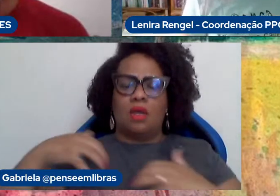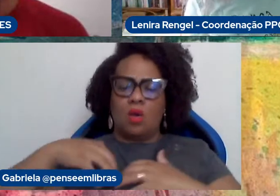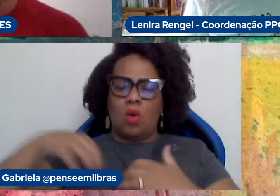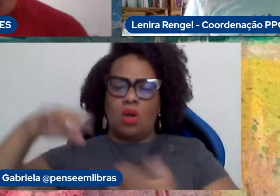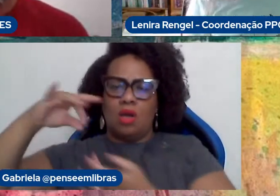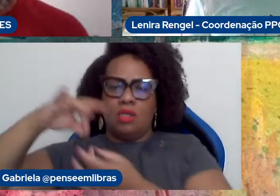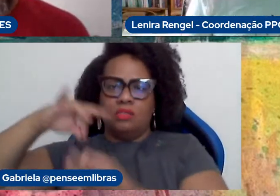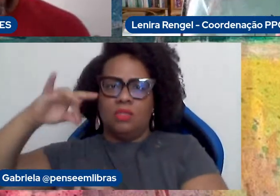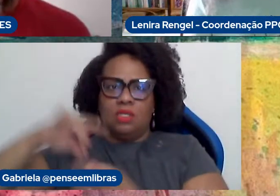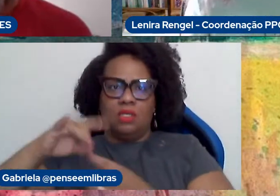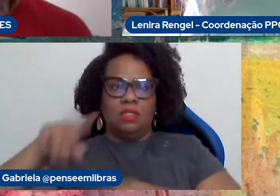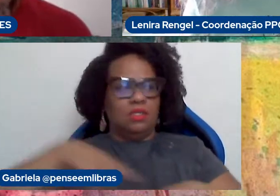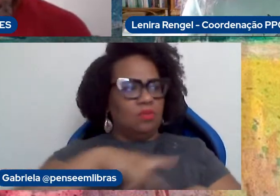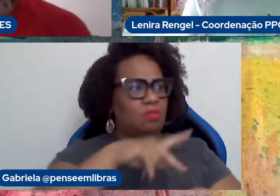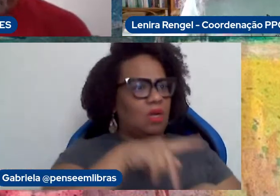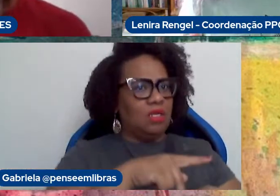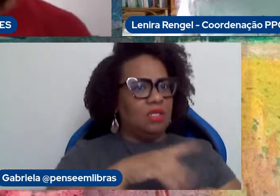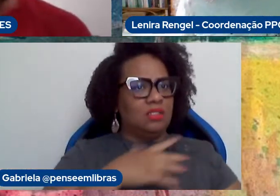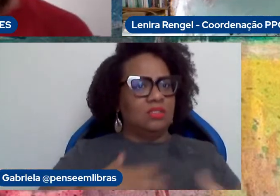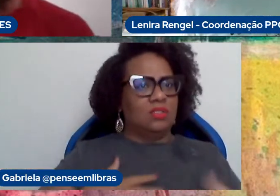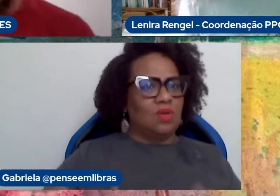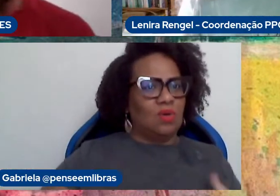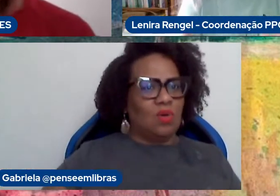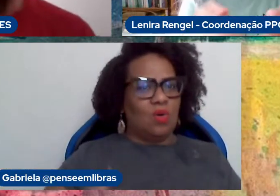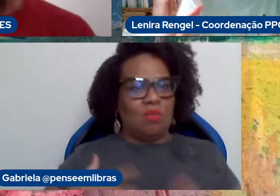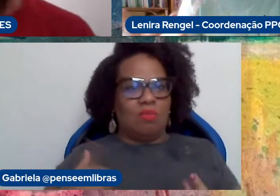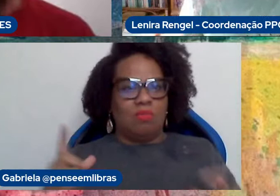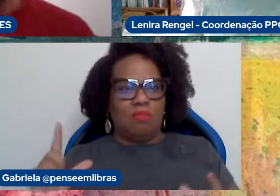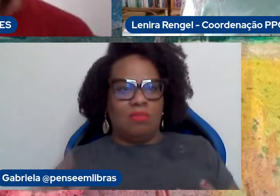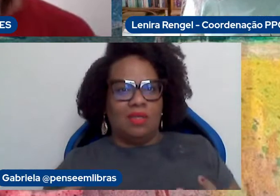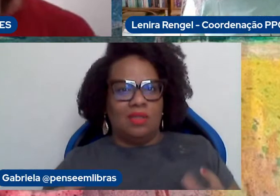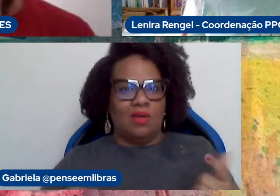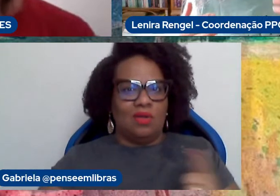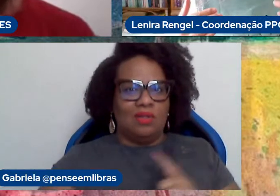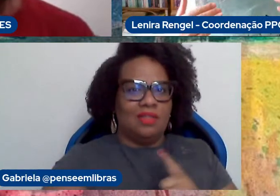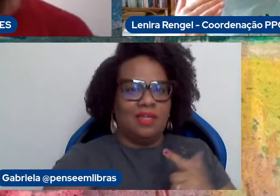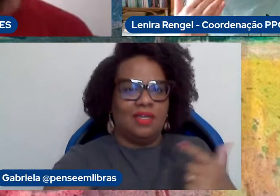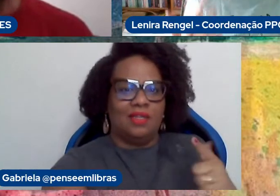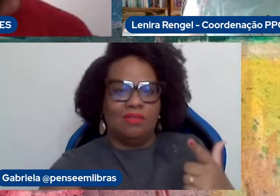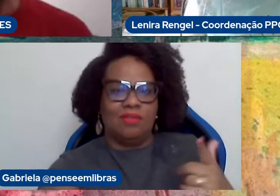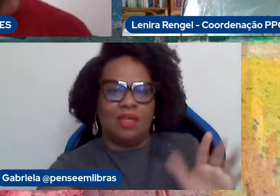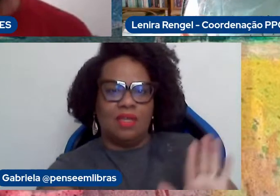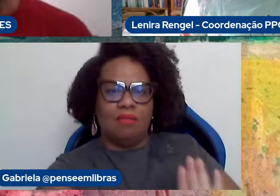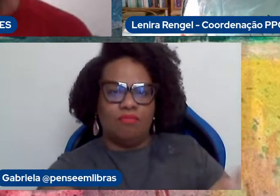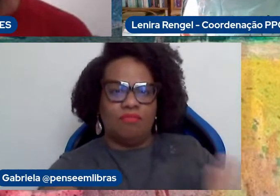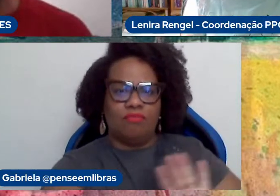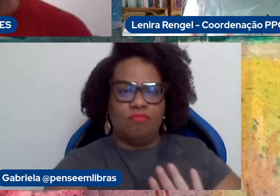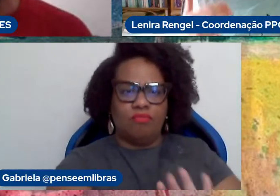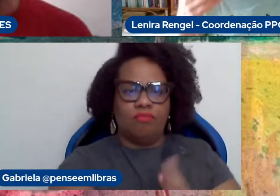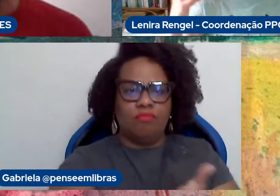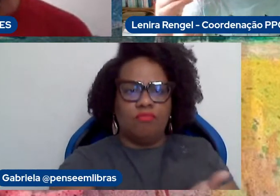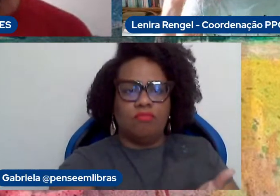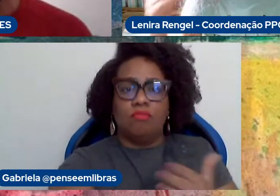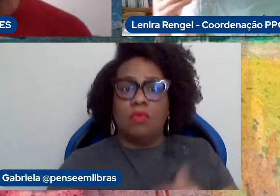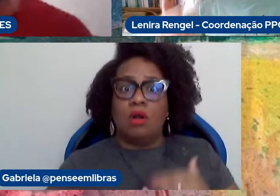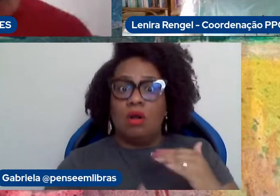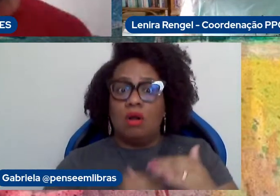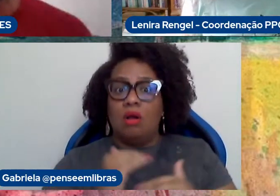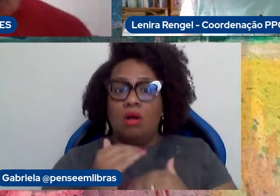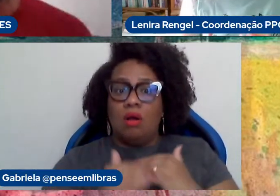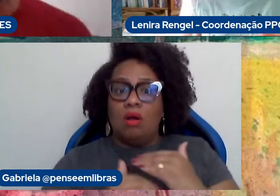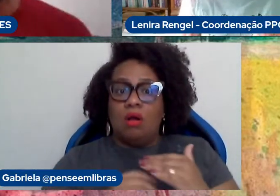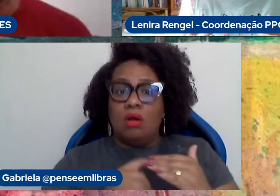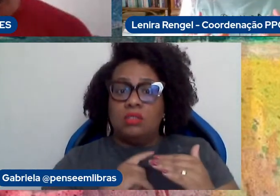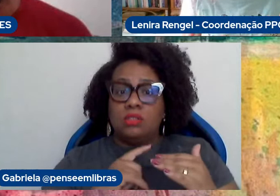é espírito e outro país que é corpo, que é menor, que é escondido, então é uma questão emancipatória que vai dar numa